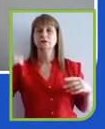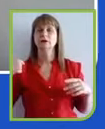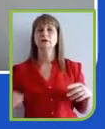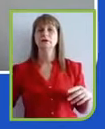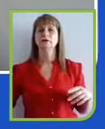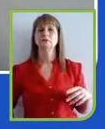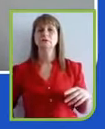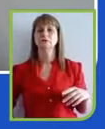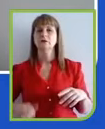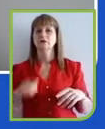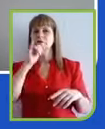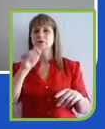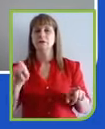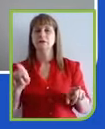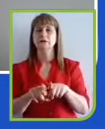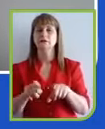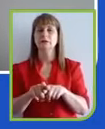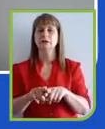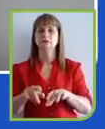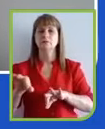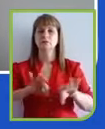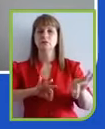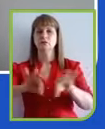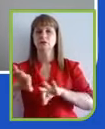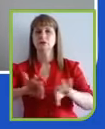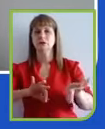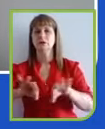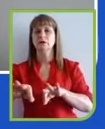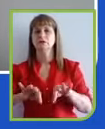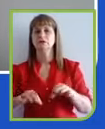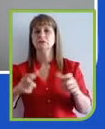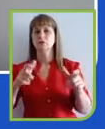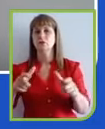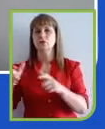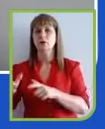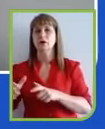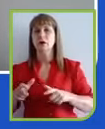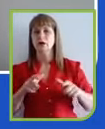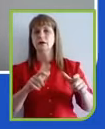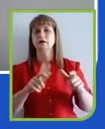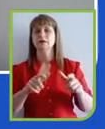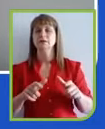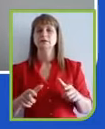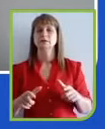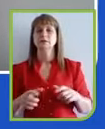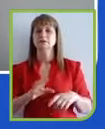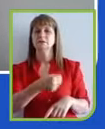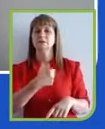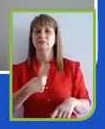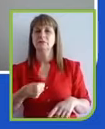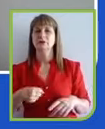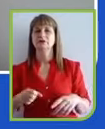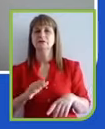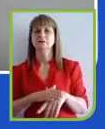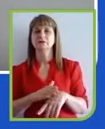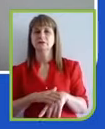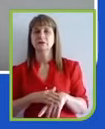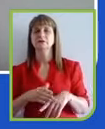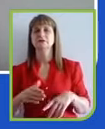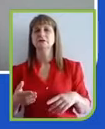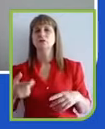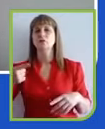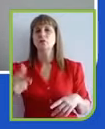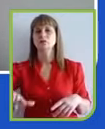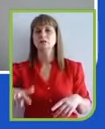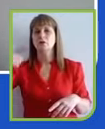sobre projetos locais que a gente tem, cervejas feitas regionalmente, de mandioca, outras matérias-primas para desenvolver